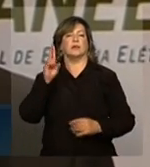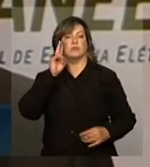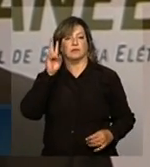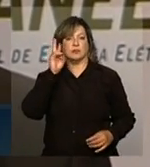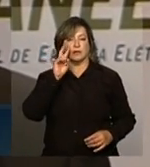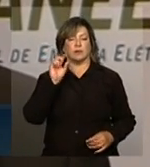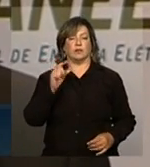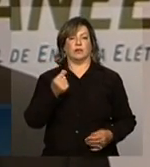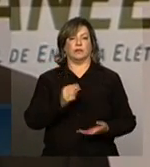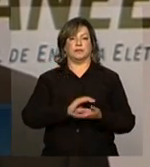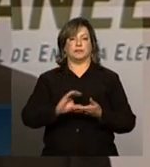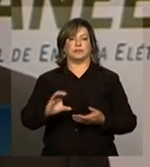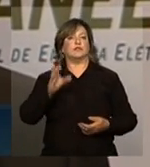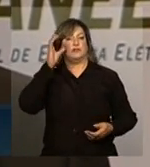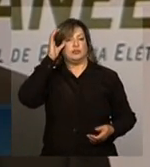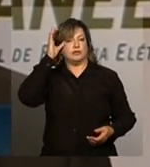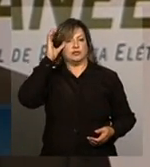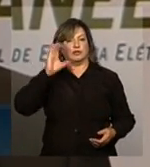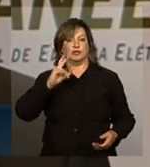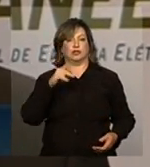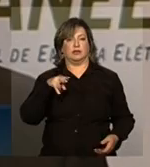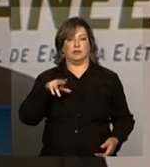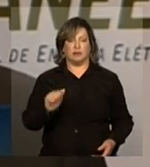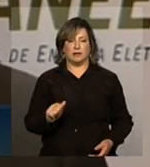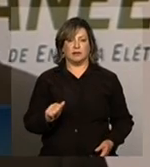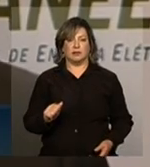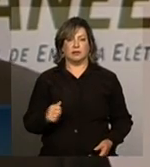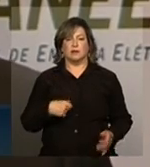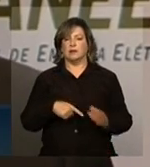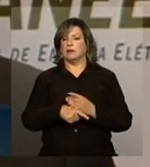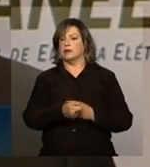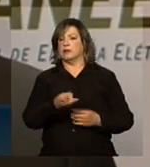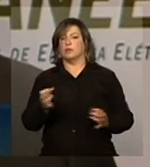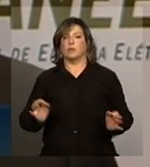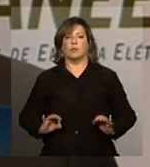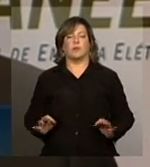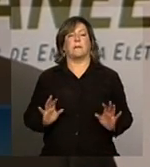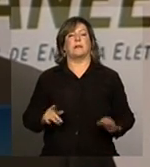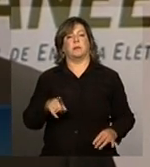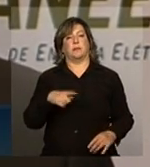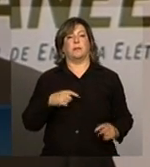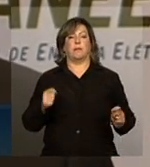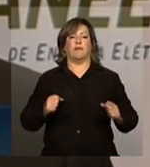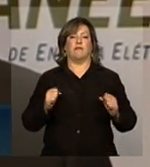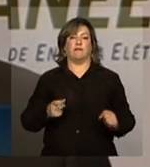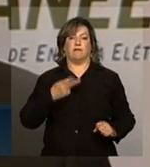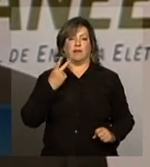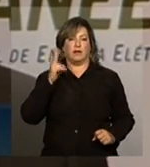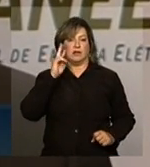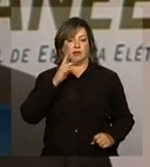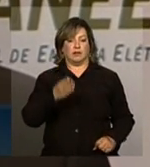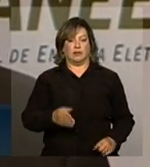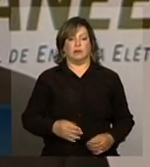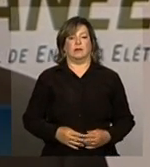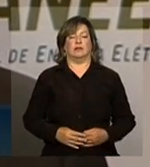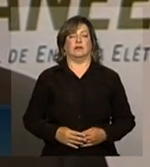o investimento chinês no Brasil, eu não tenho ninguém da State Grid, mas se você pudesse falar pela State Grid,